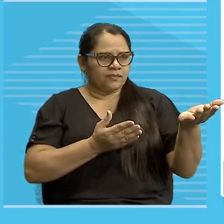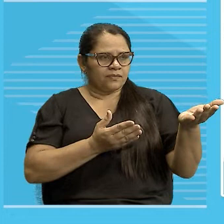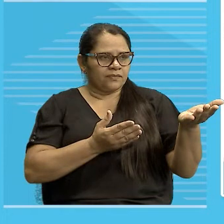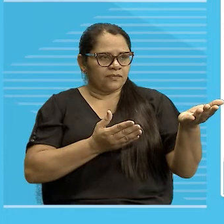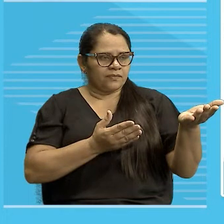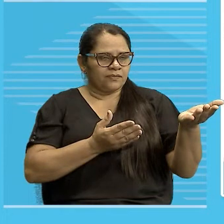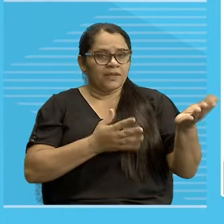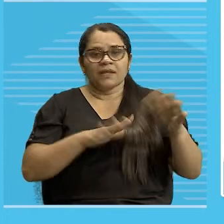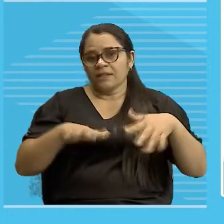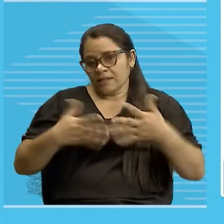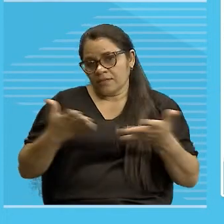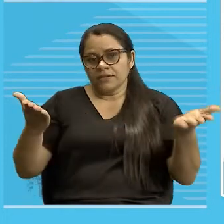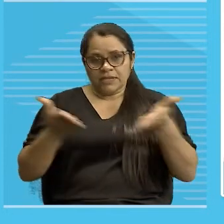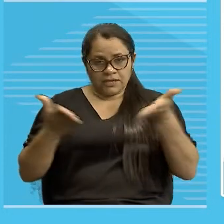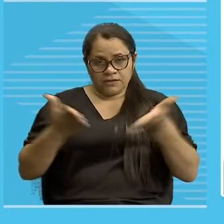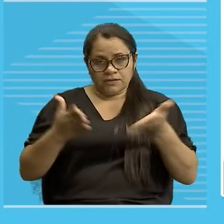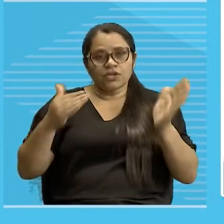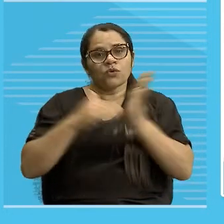domingo,